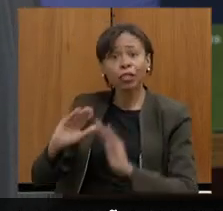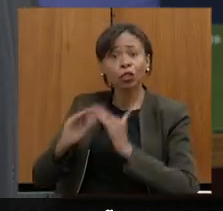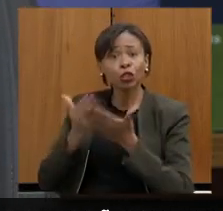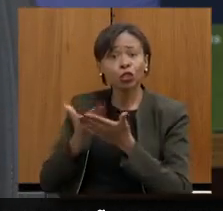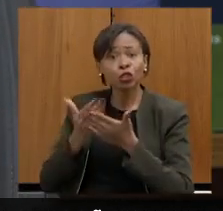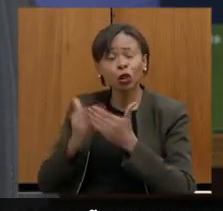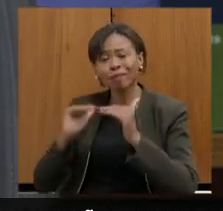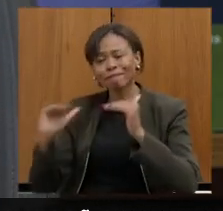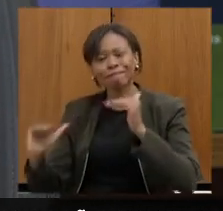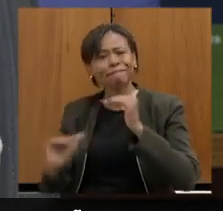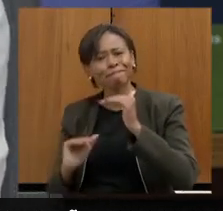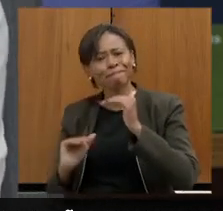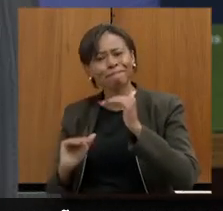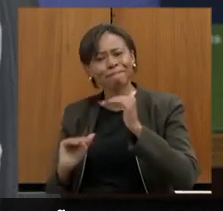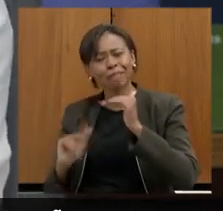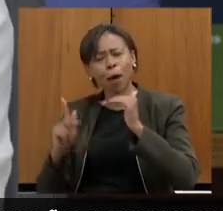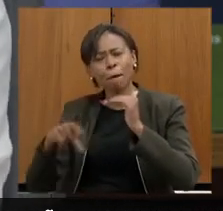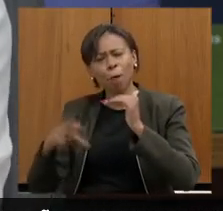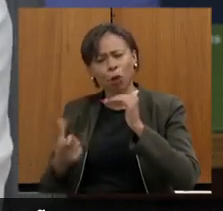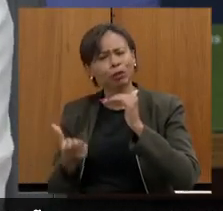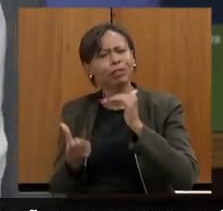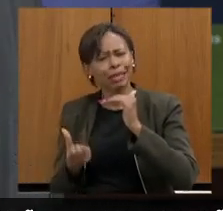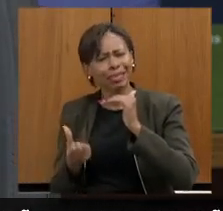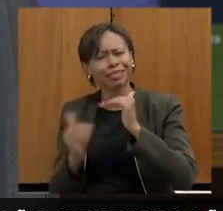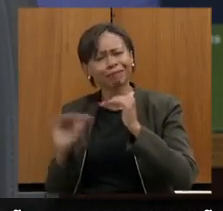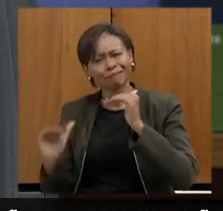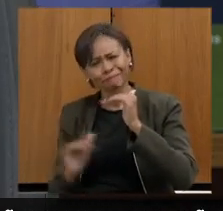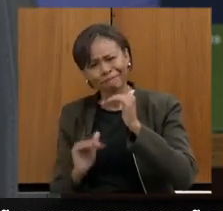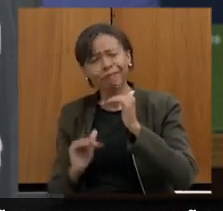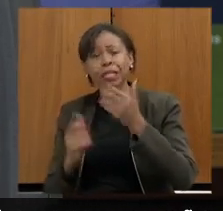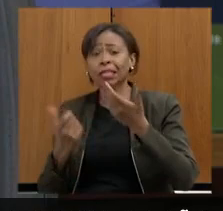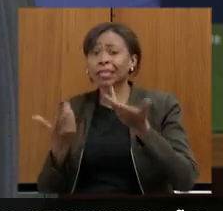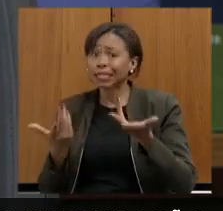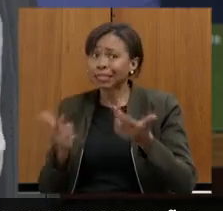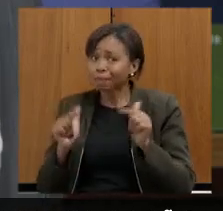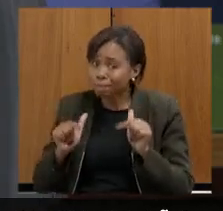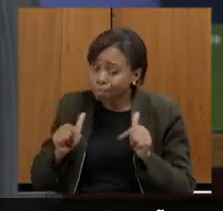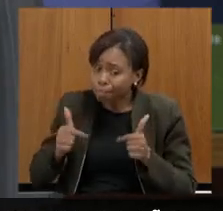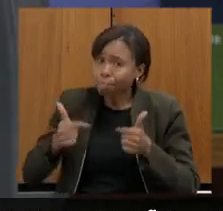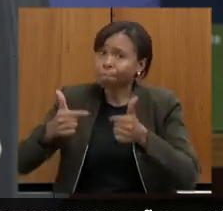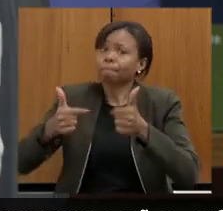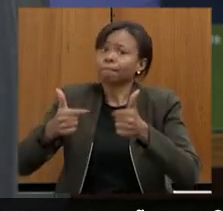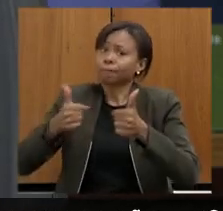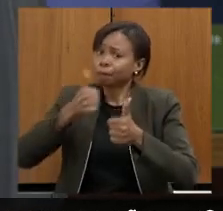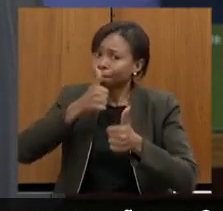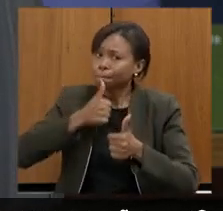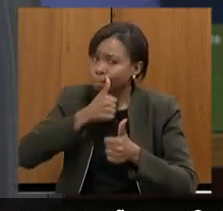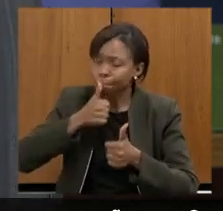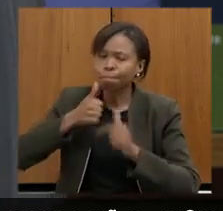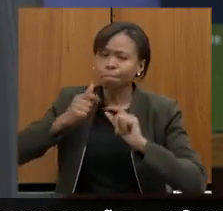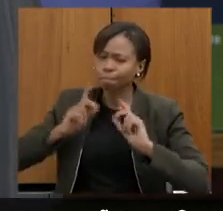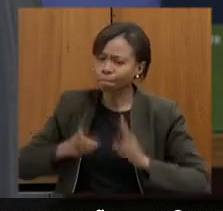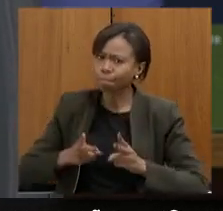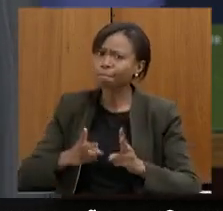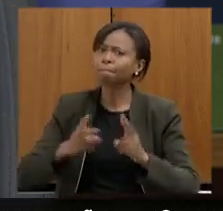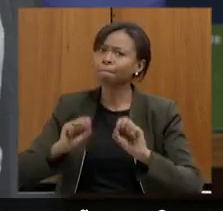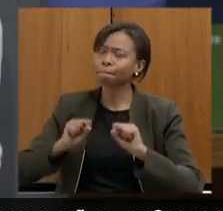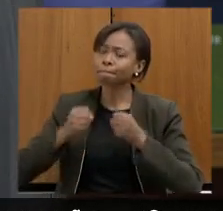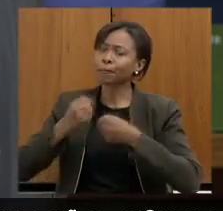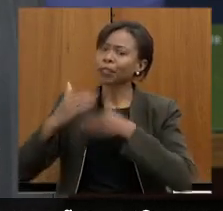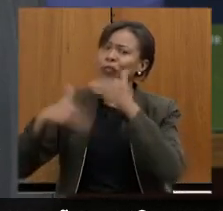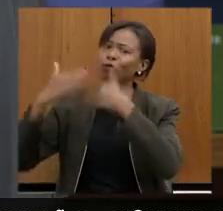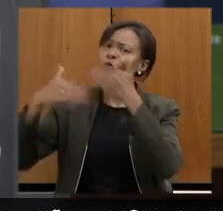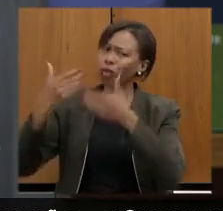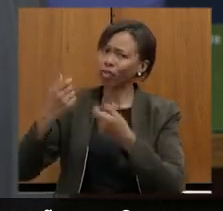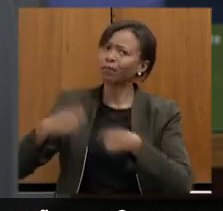à nota 6 e que a gente não pode descansar que a gente precisa trazer e precisa desenvolver e precisa seguir esse desenvolvimento também inclusive aquelas